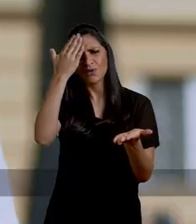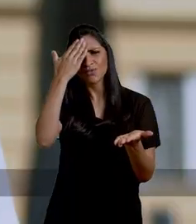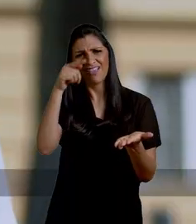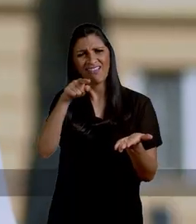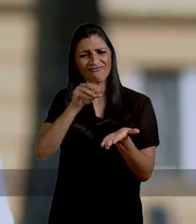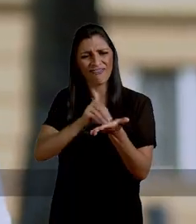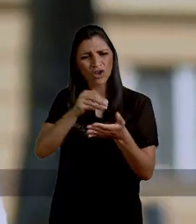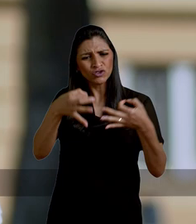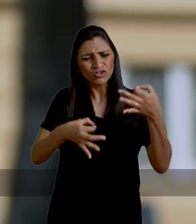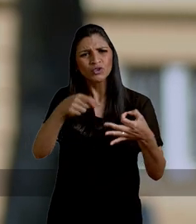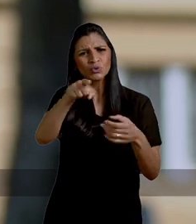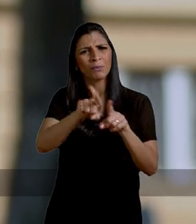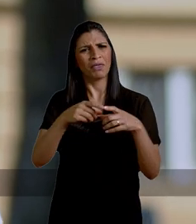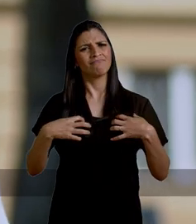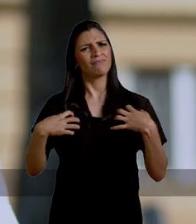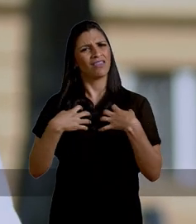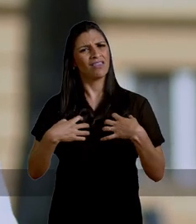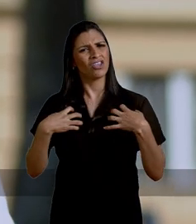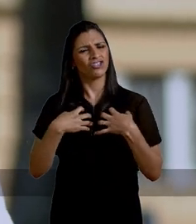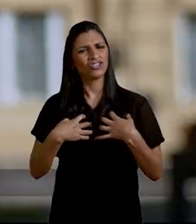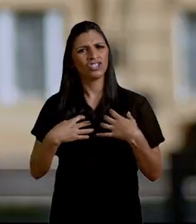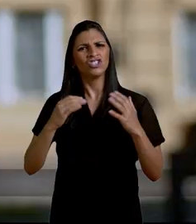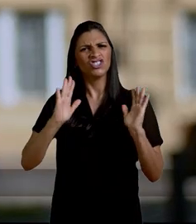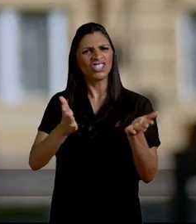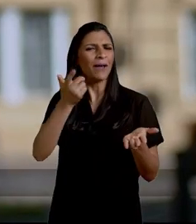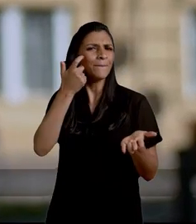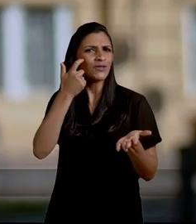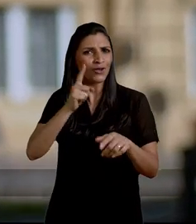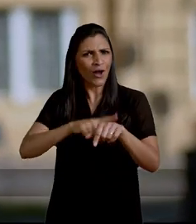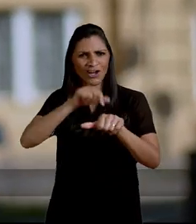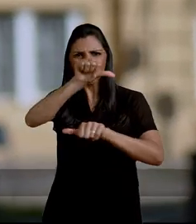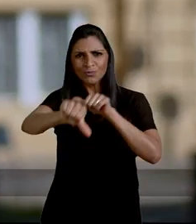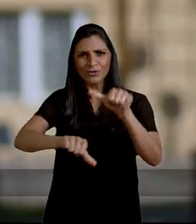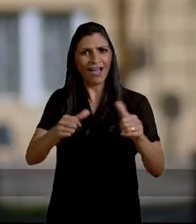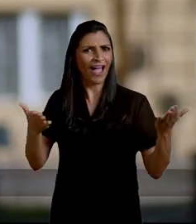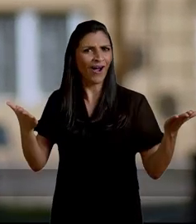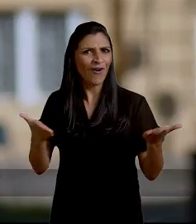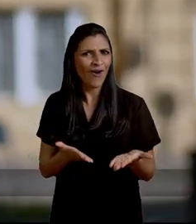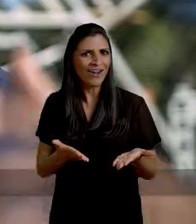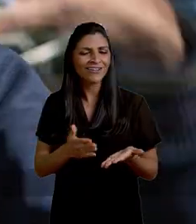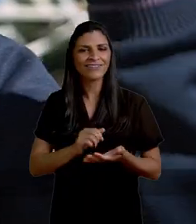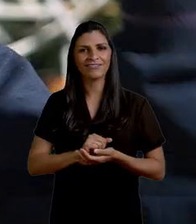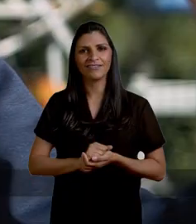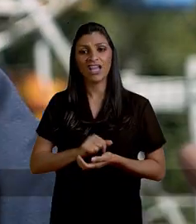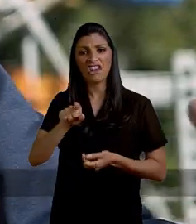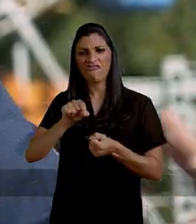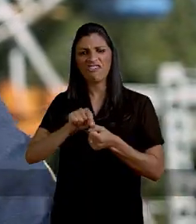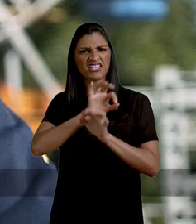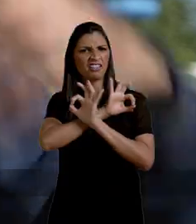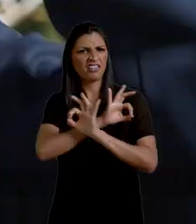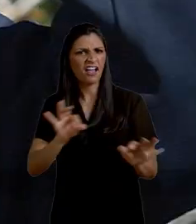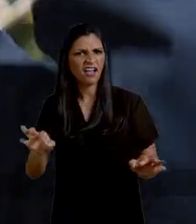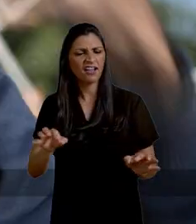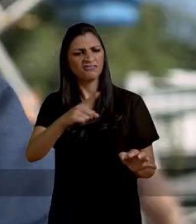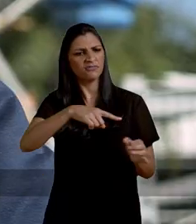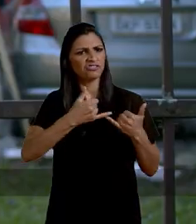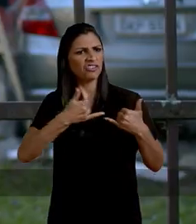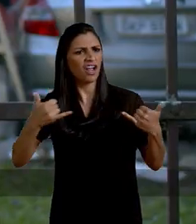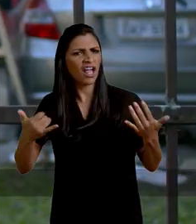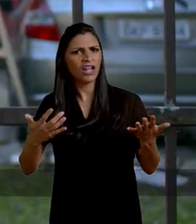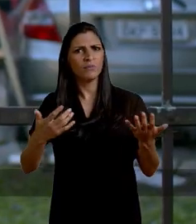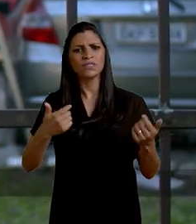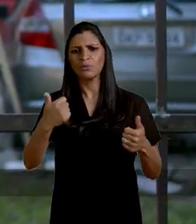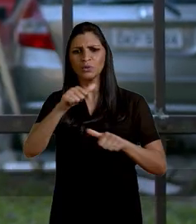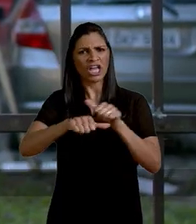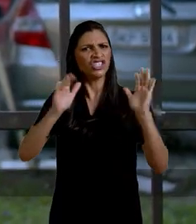sei que essas injustiças mexem contigo também. Já pensou que a hora de mudar isso é agora? Eles não fazem nada e o pessoal tá chocado.